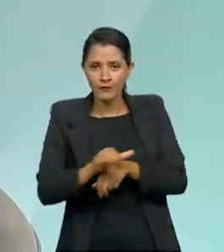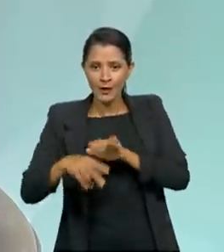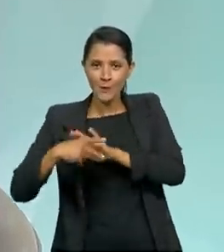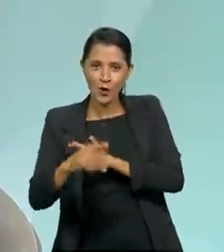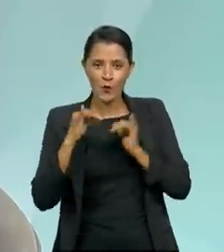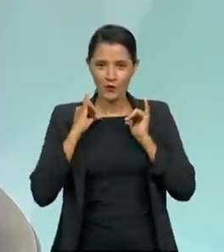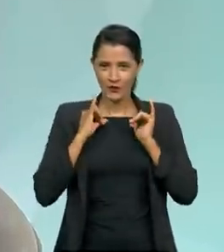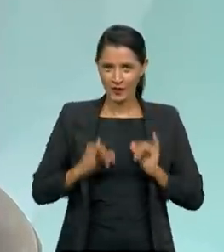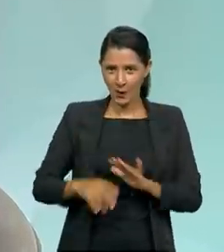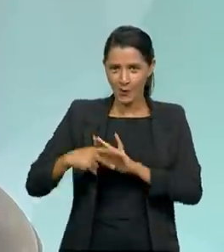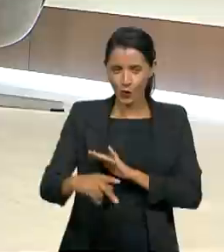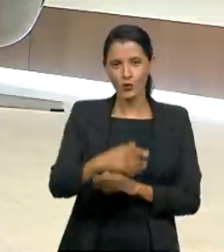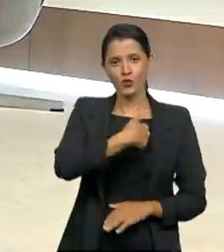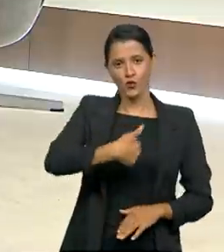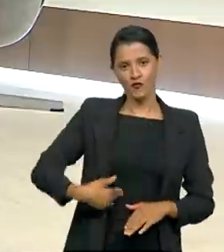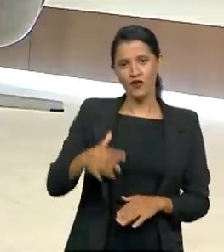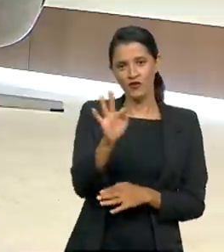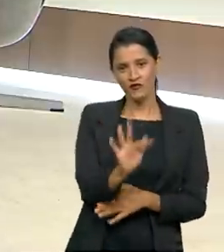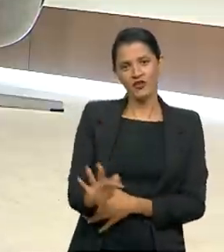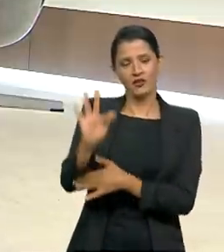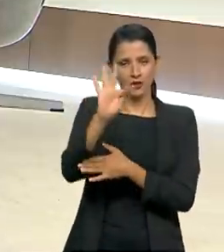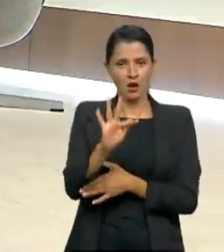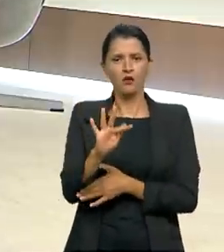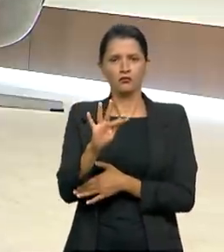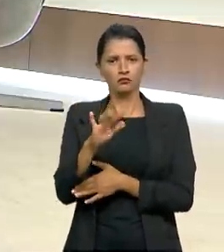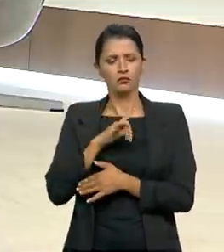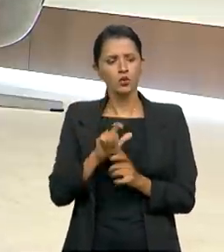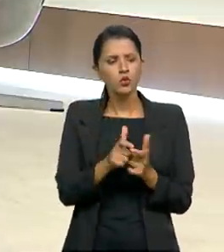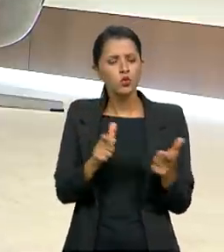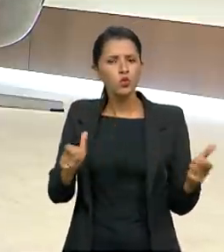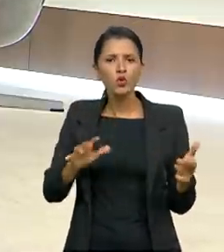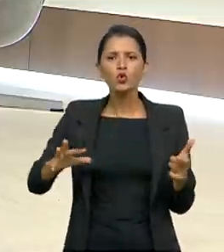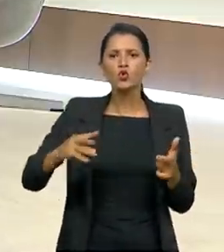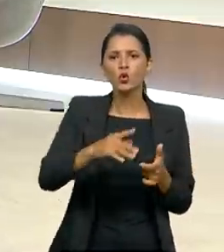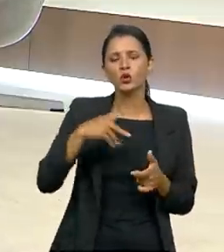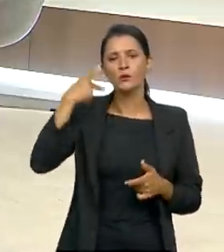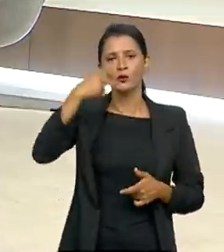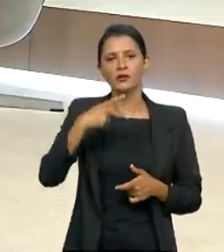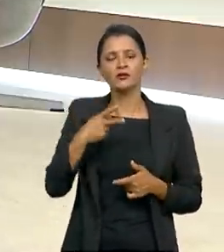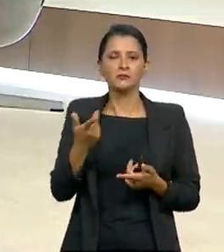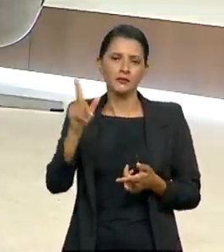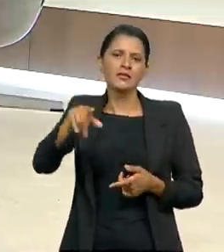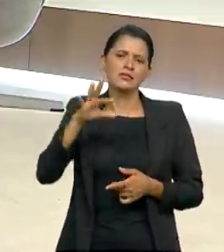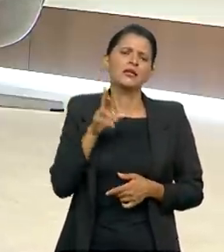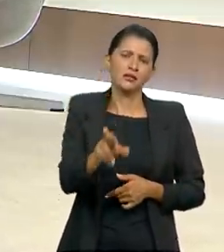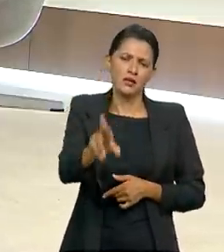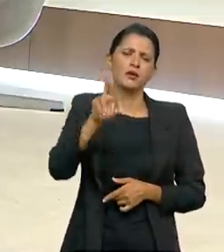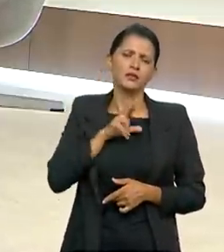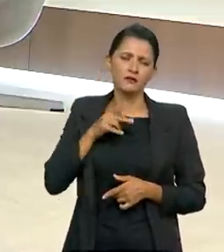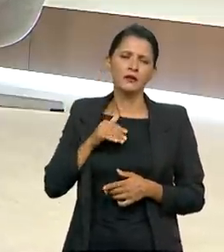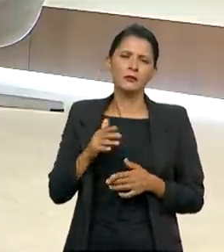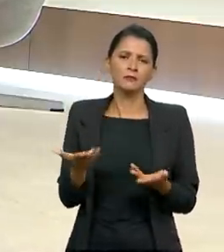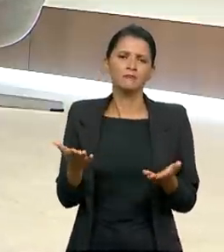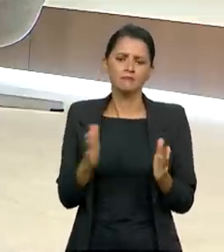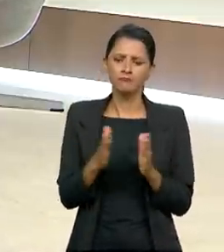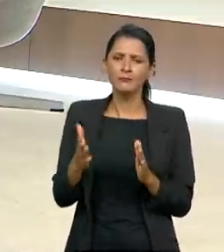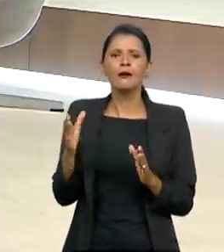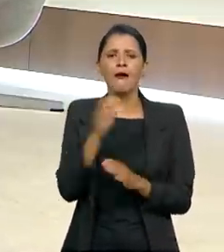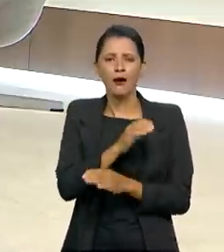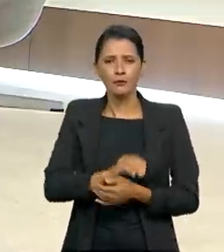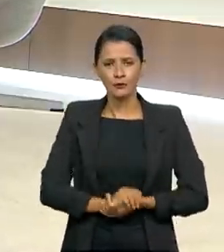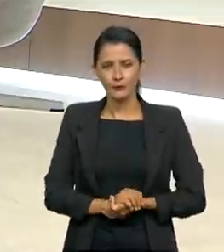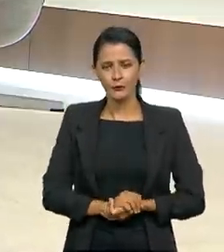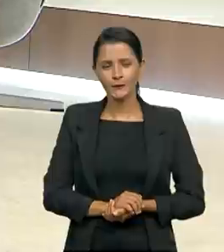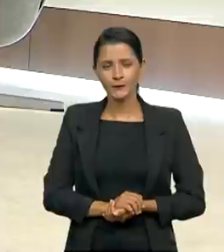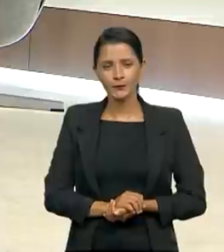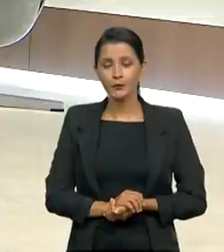integridade do governo federal abrangendo toda essa política. E eu tenho certeza que isso vai trazer resultados aí a médio e longo prazo. Ministro,